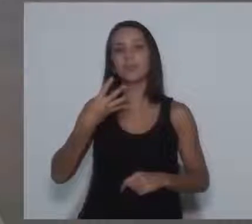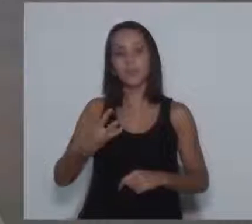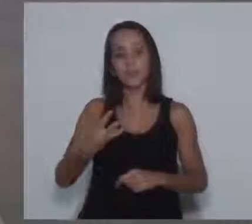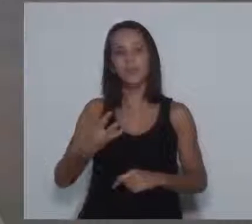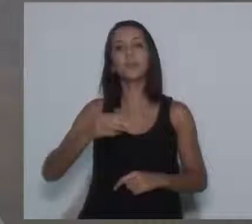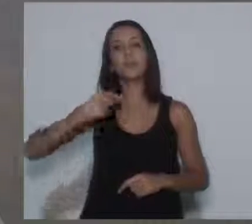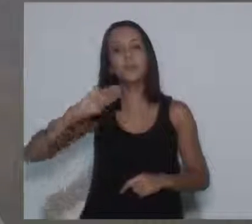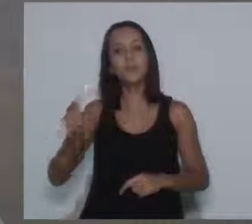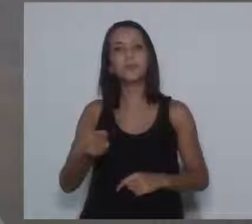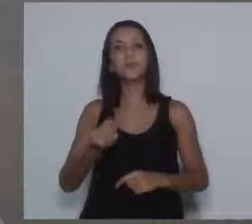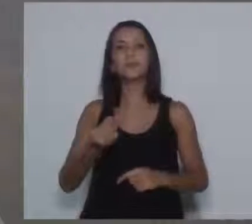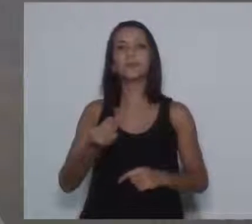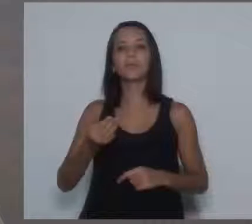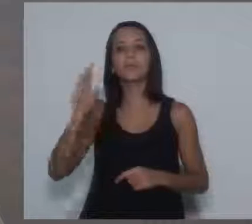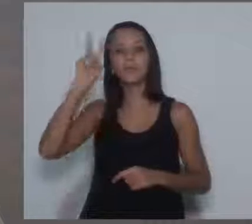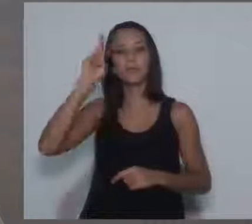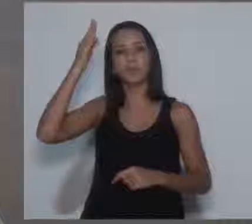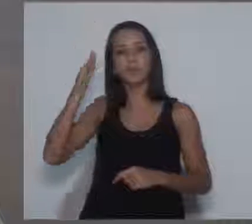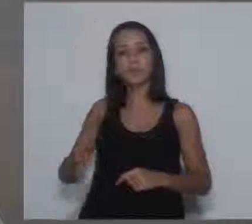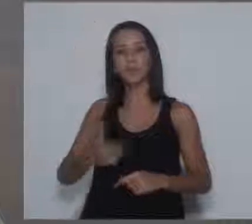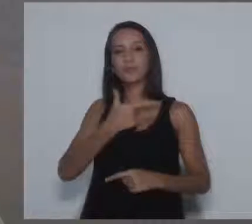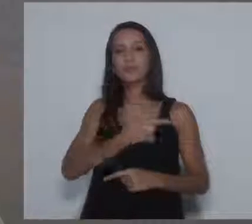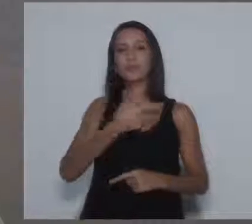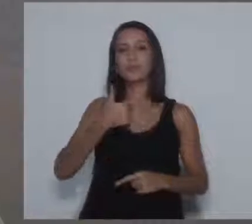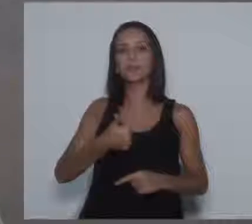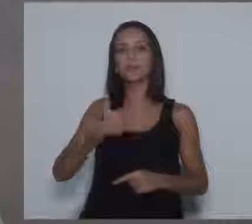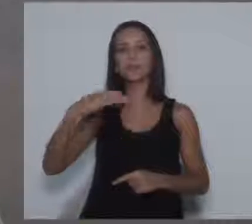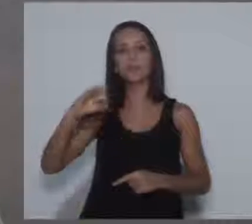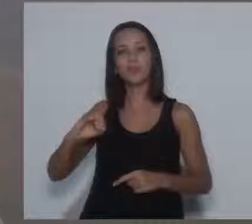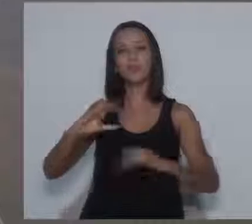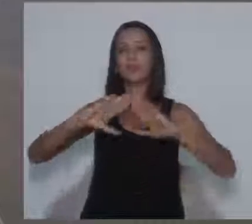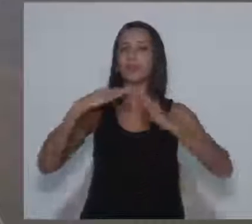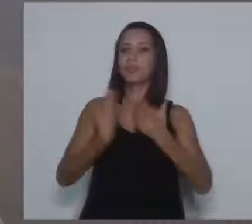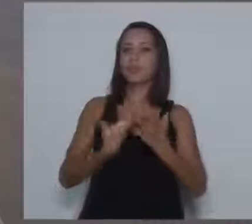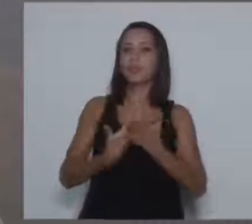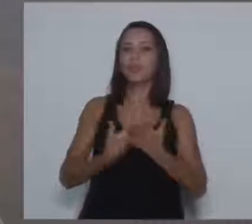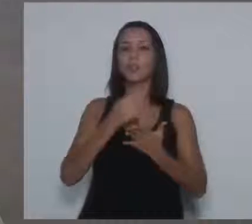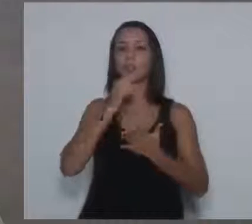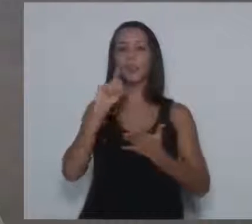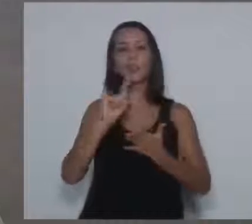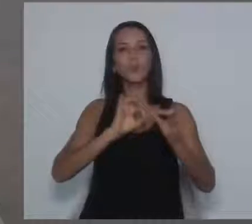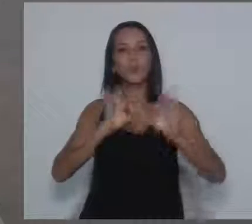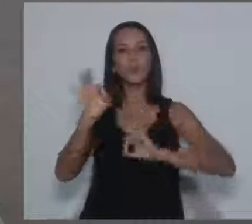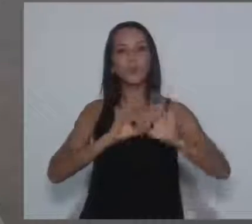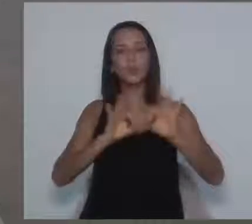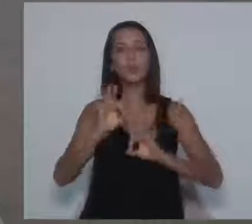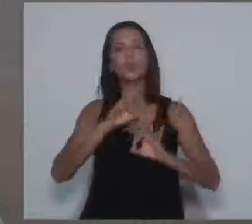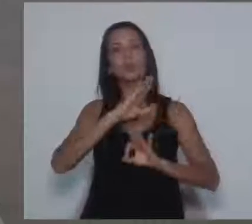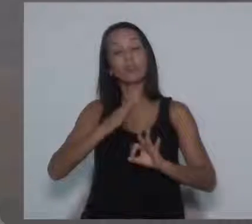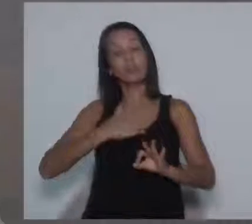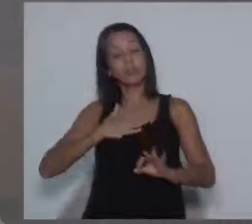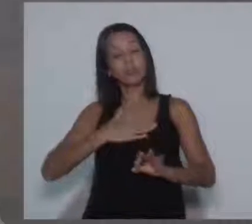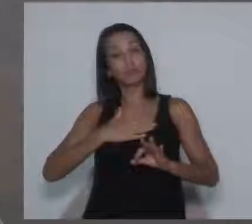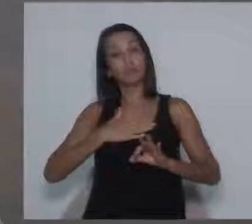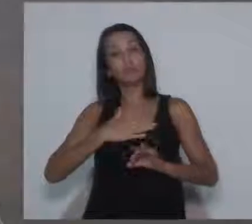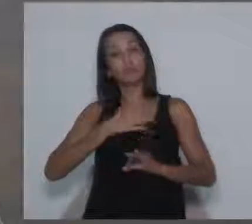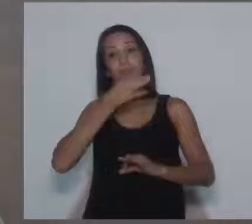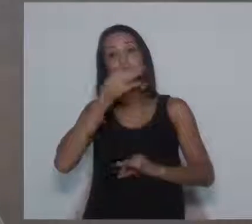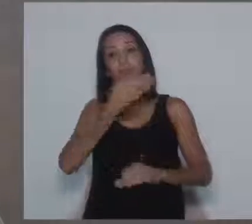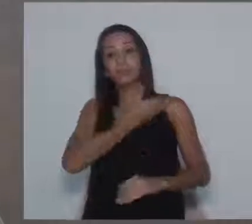segunda-feira em 210 escolas. Então, não é um projeto que deveria ser vetado, na minha opinião.